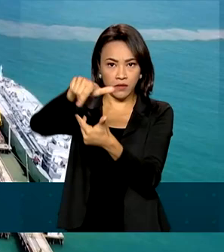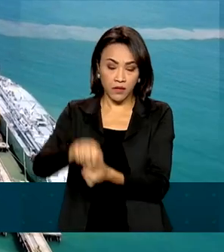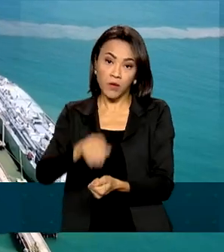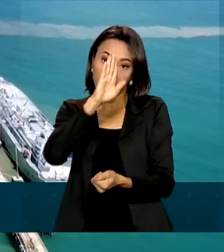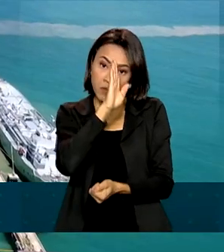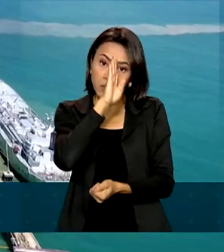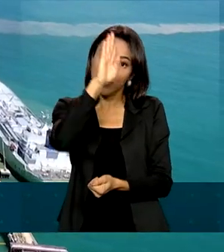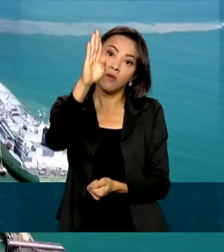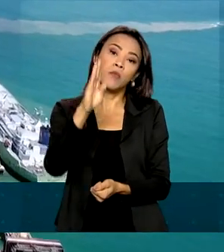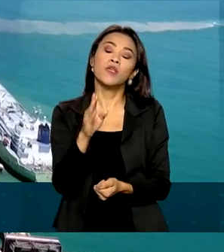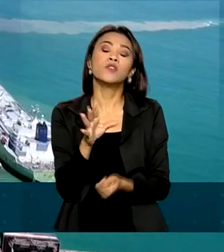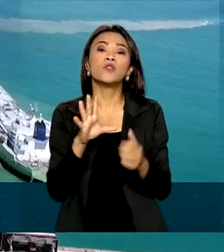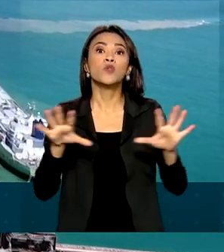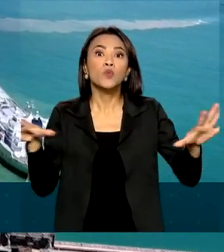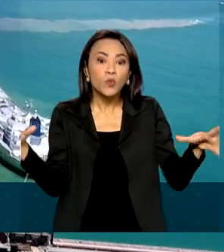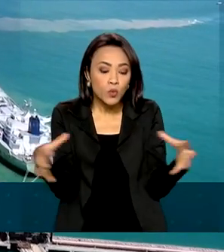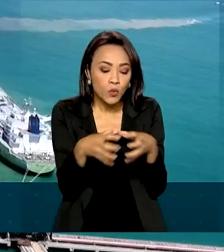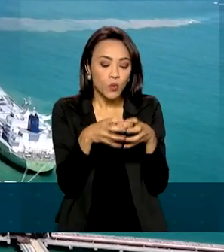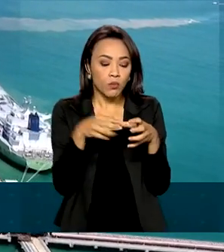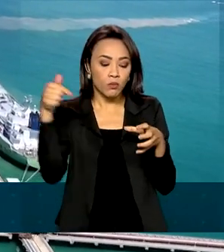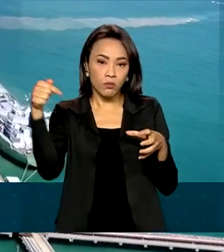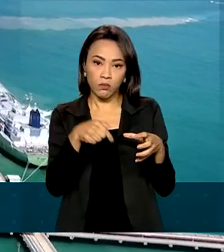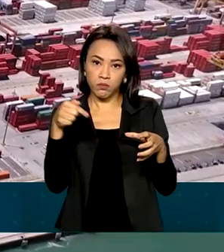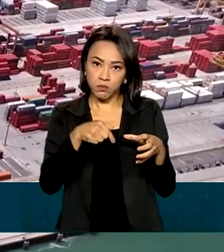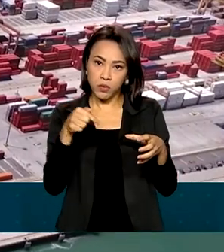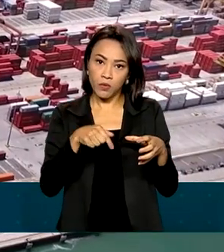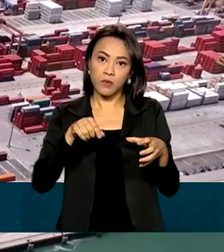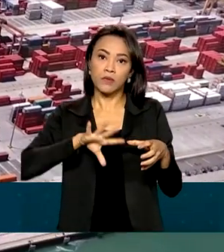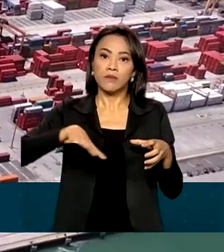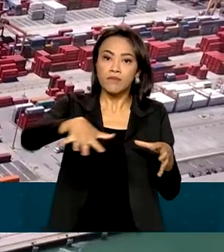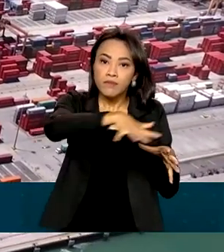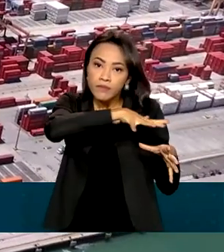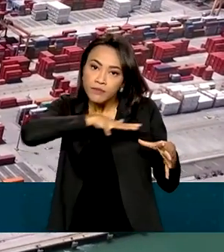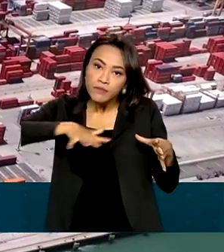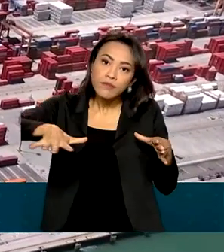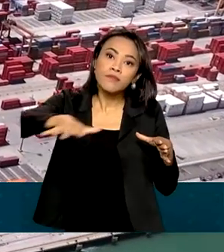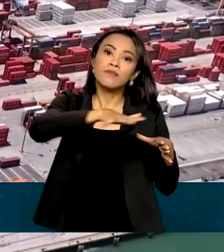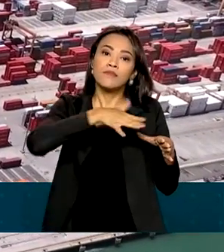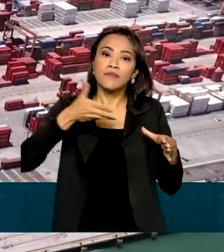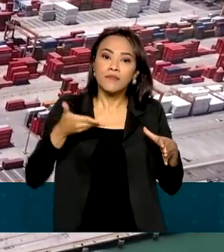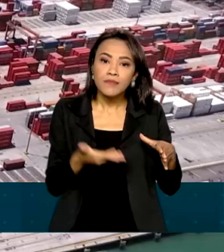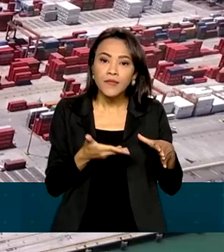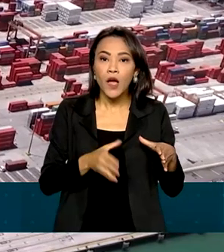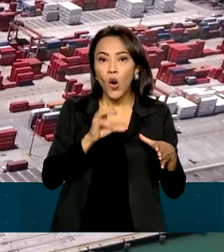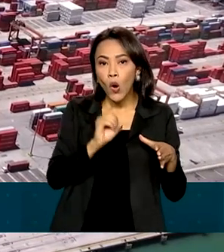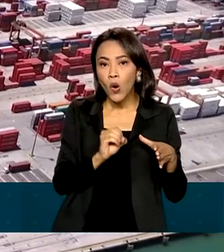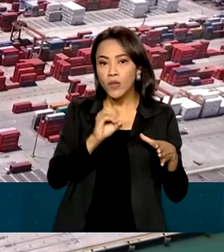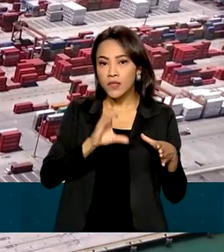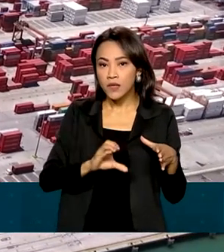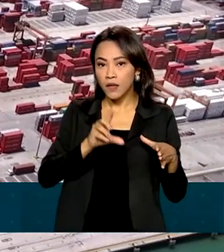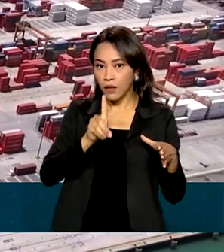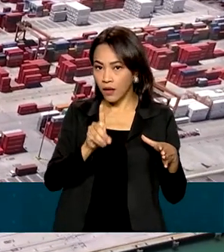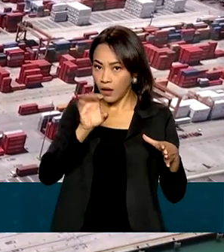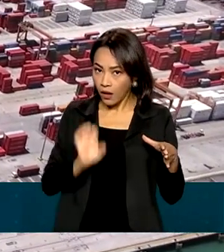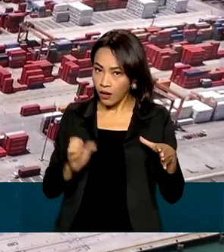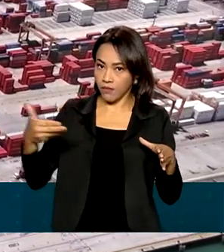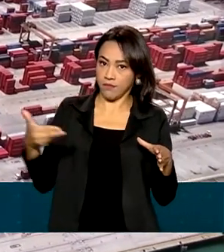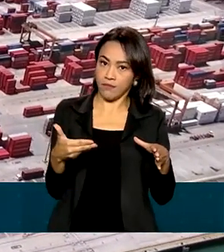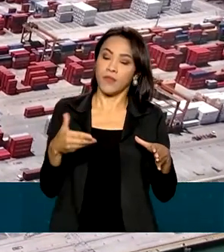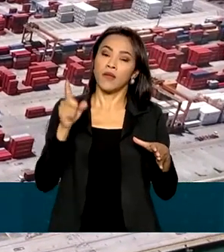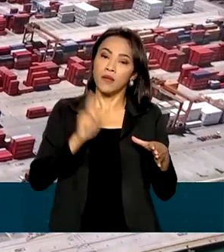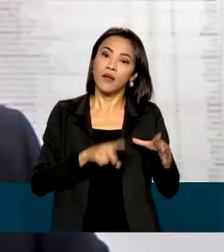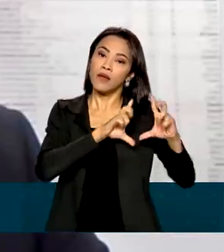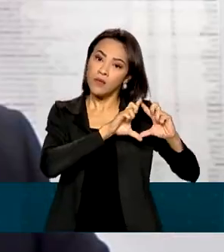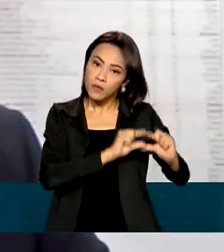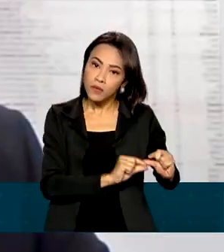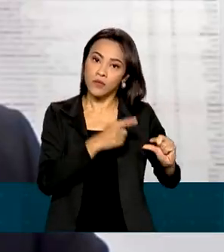países da Organização para a Cooperação e Desenvolvimento Econômico, a OCDE, reduzindo o custo